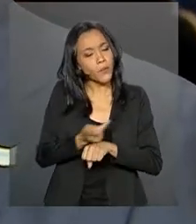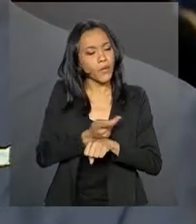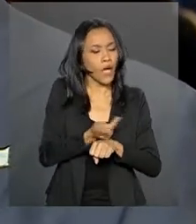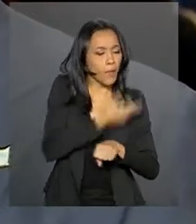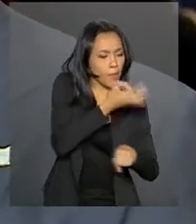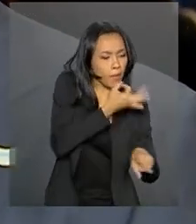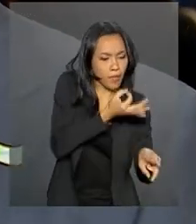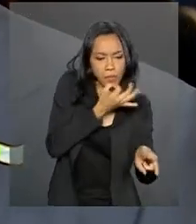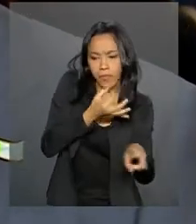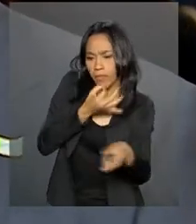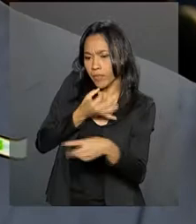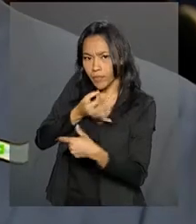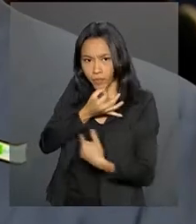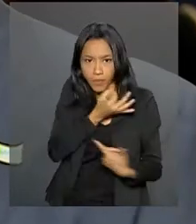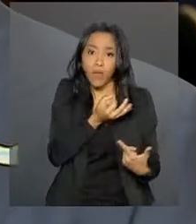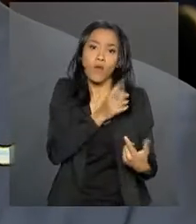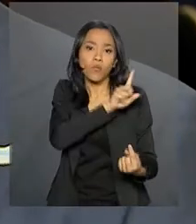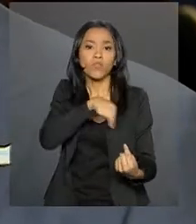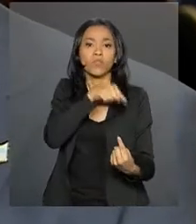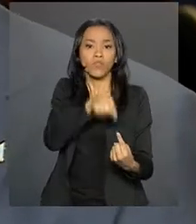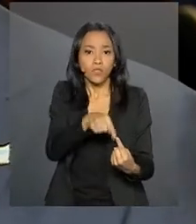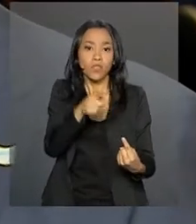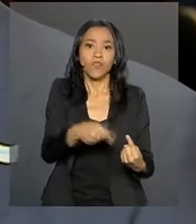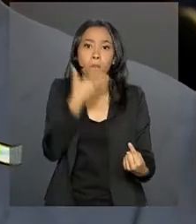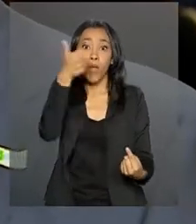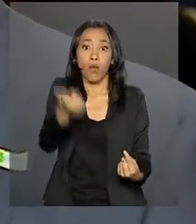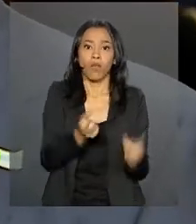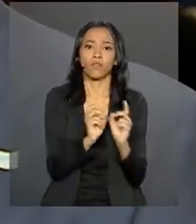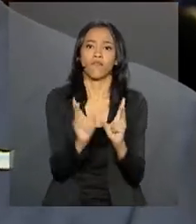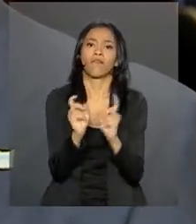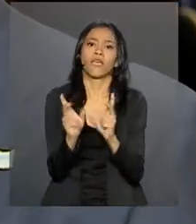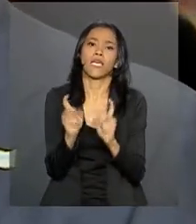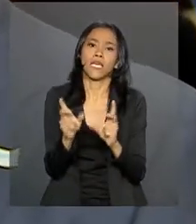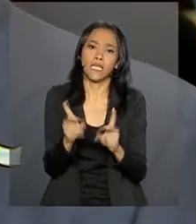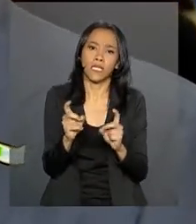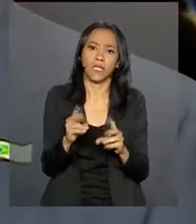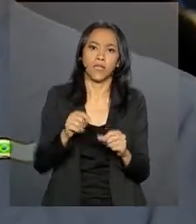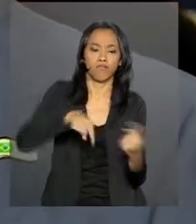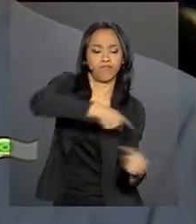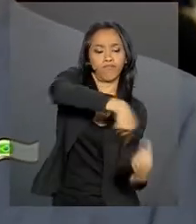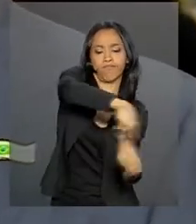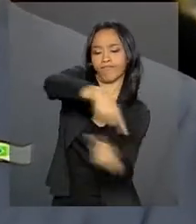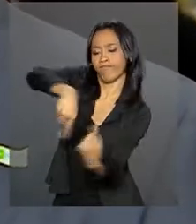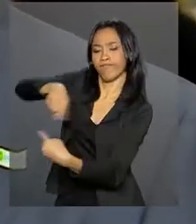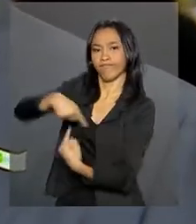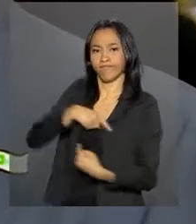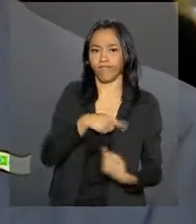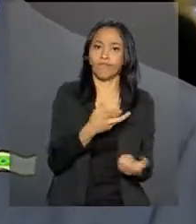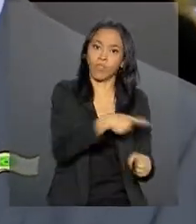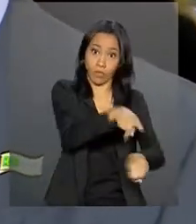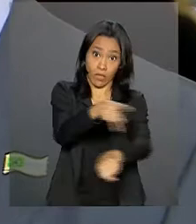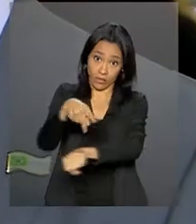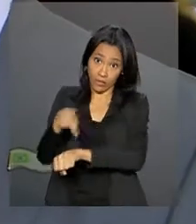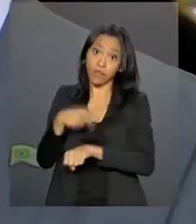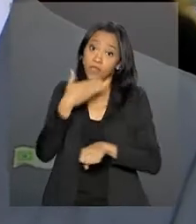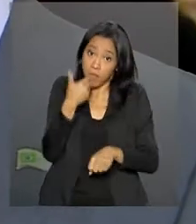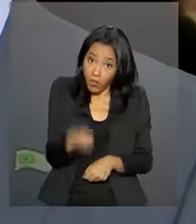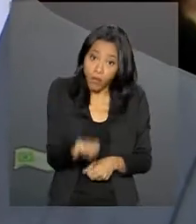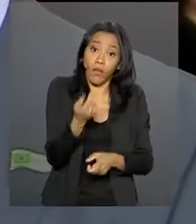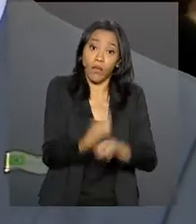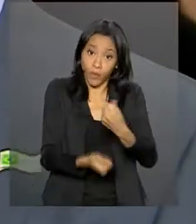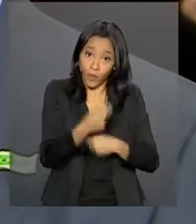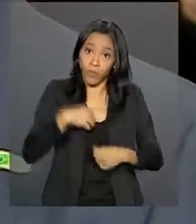sentido de melhorar os fluxos comerciais e de capitais entre os países e, portanto, melhorar a situação econômica